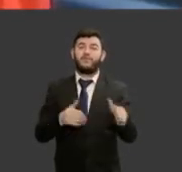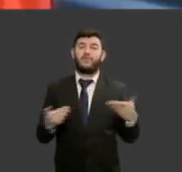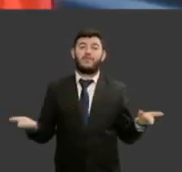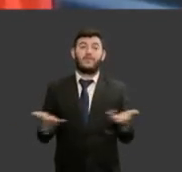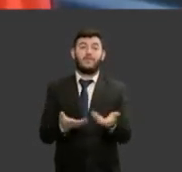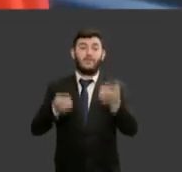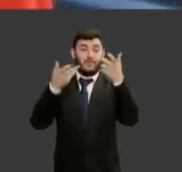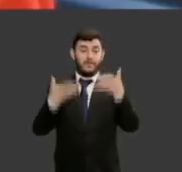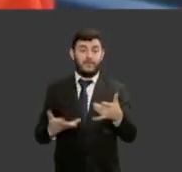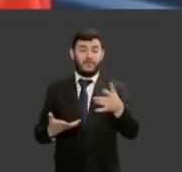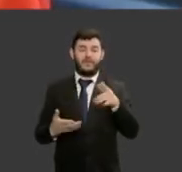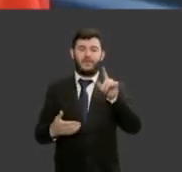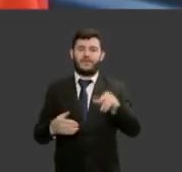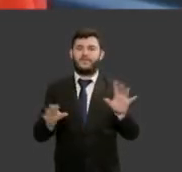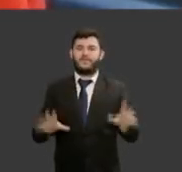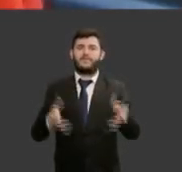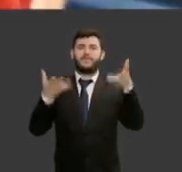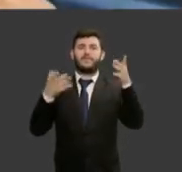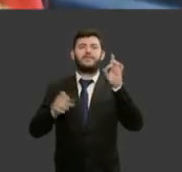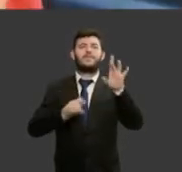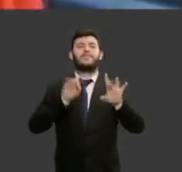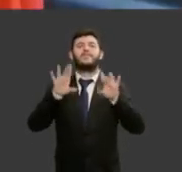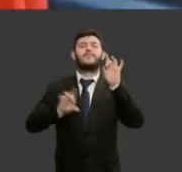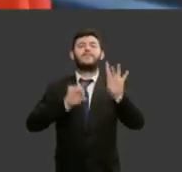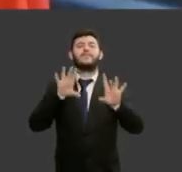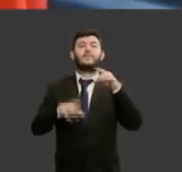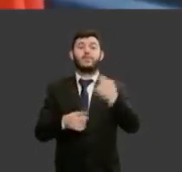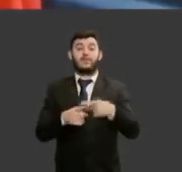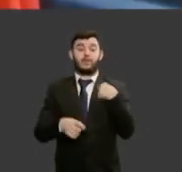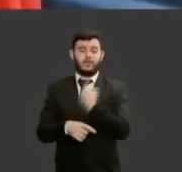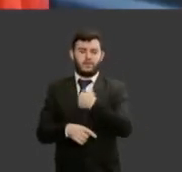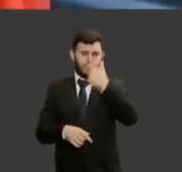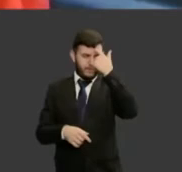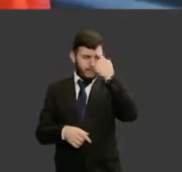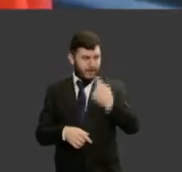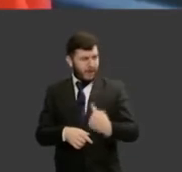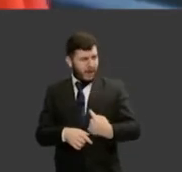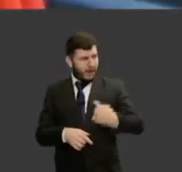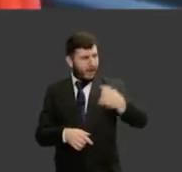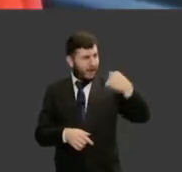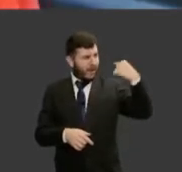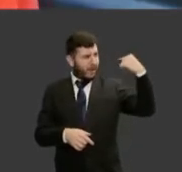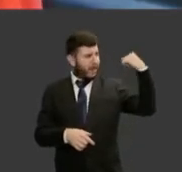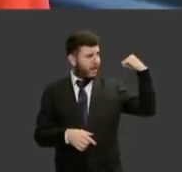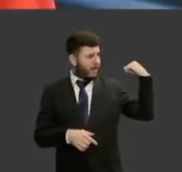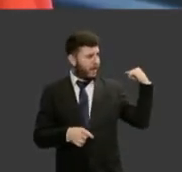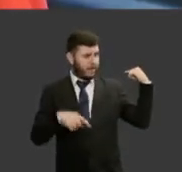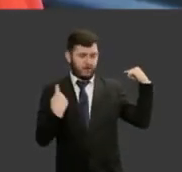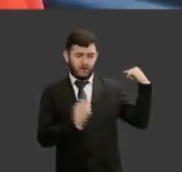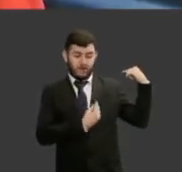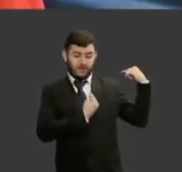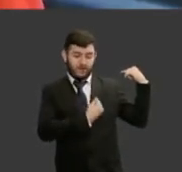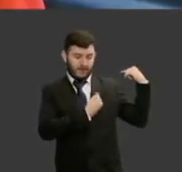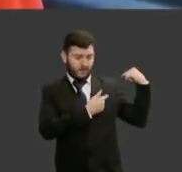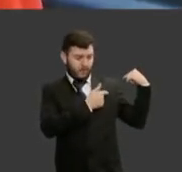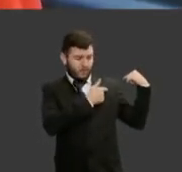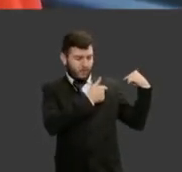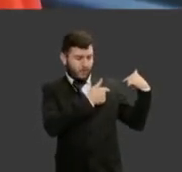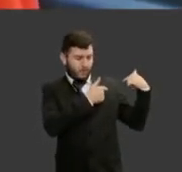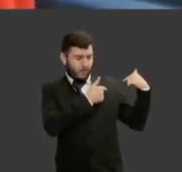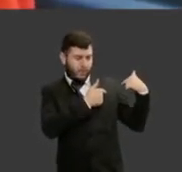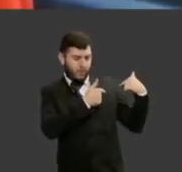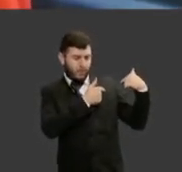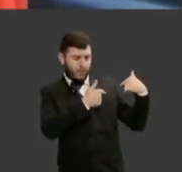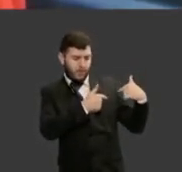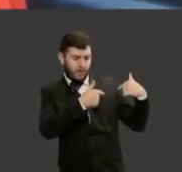comemoração devemos comemorar porque nós devemos olhar para trás e ver quanto nós conquistamos para chegar até aqui e para falar